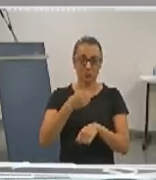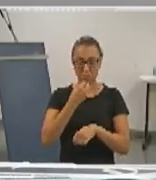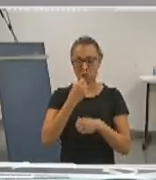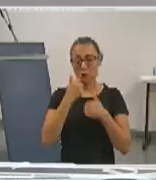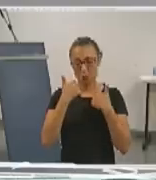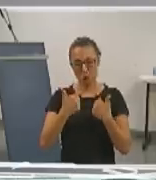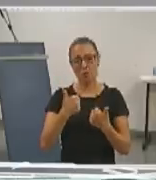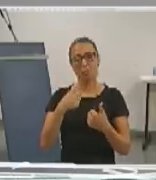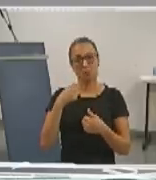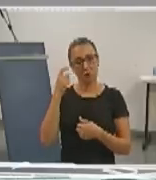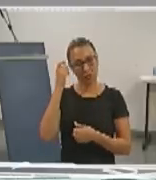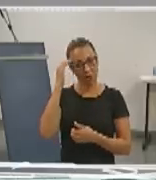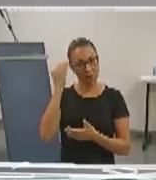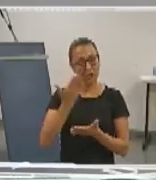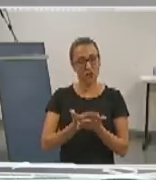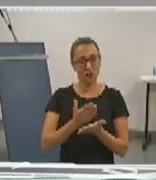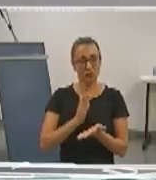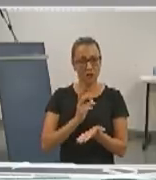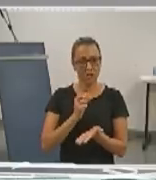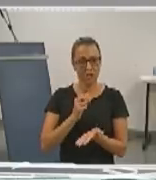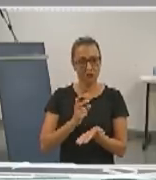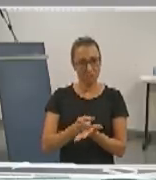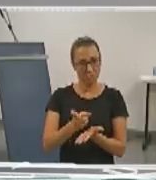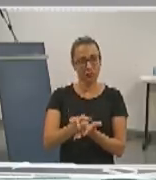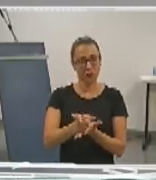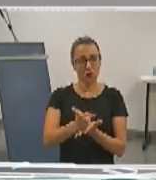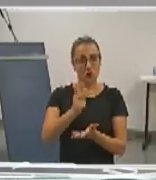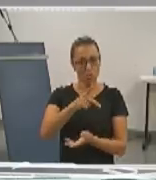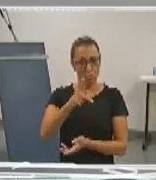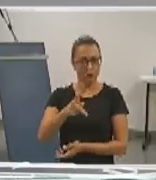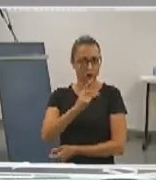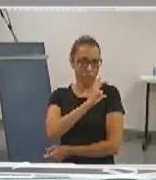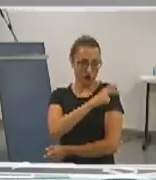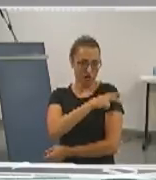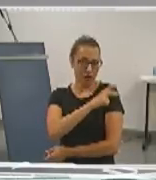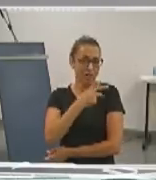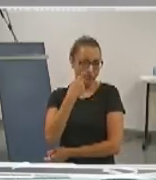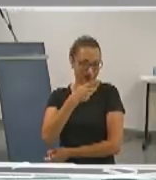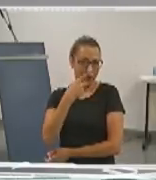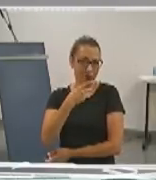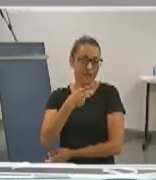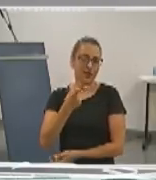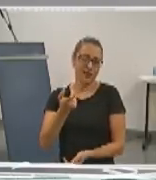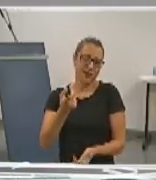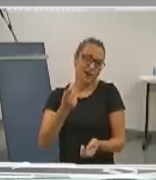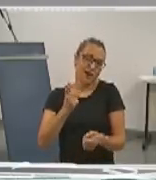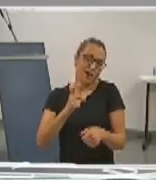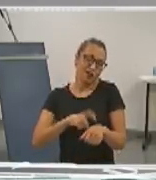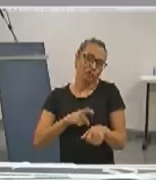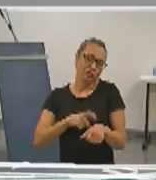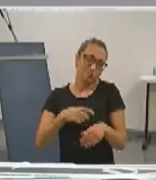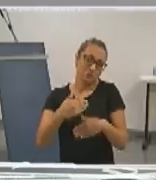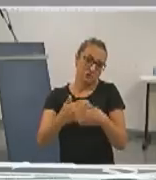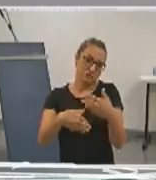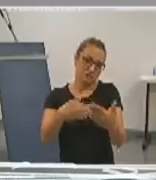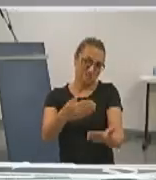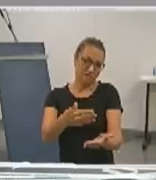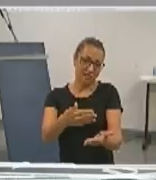coisa que vai, como o professor Caio fala, é uma coisa que vai virar, como fala,